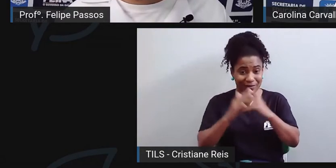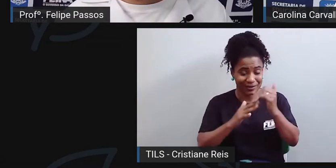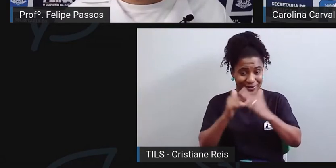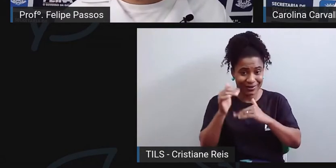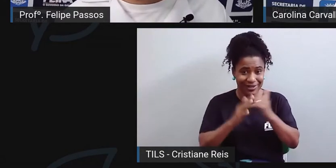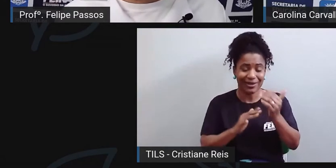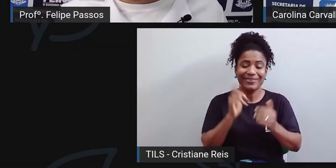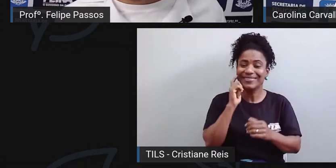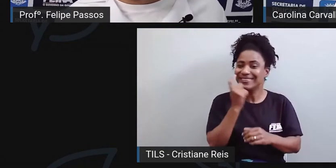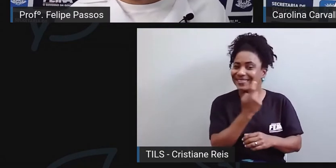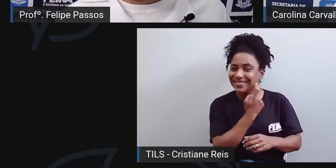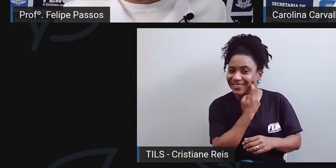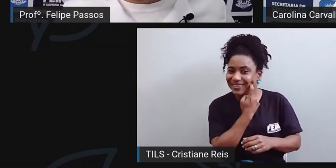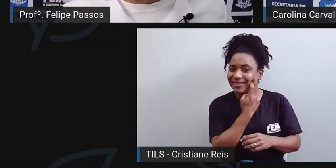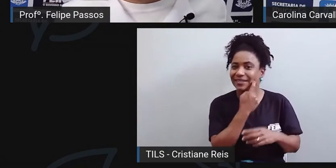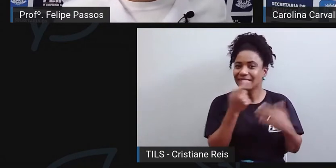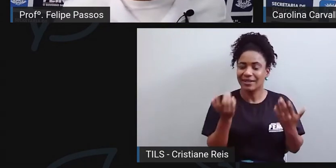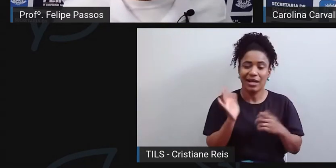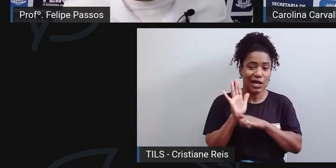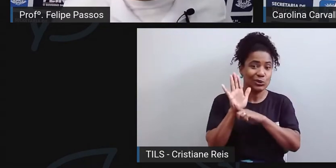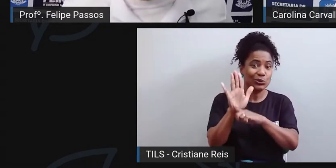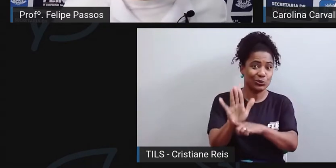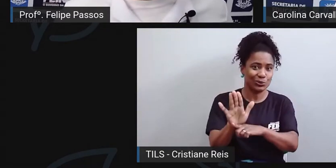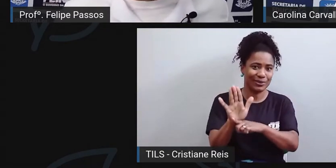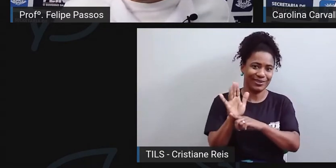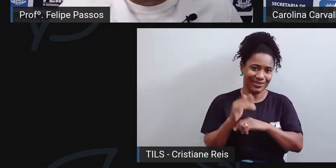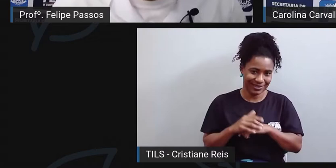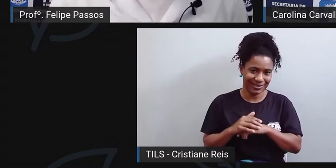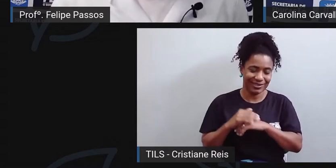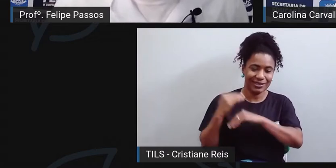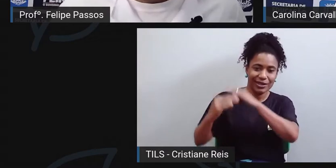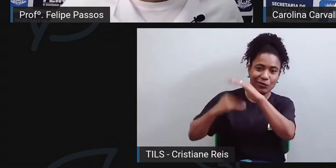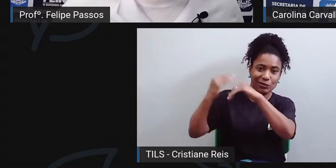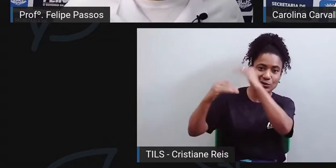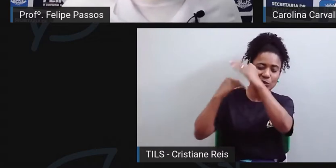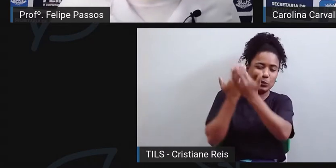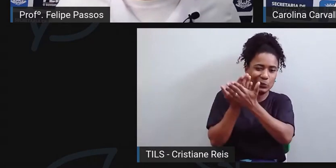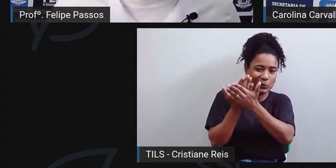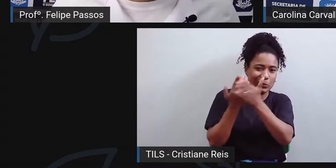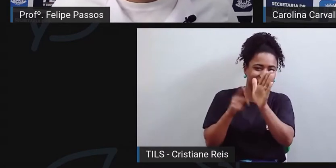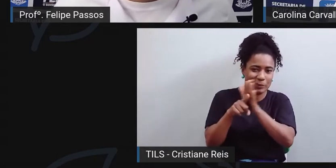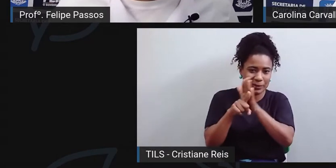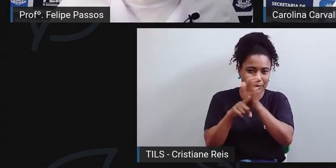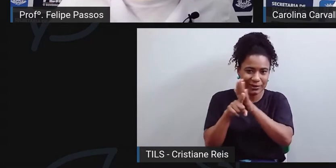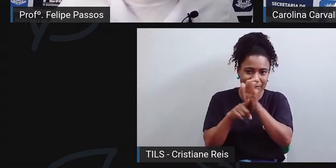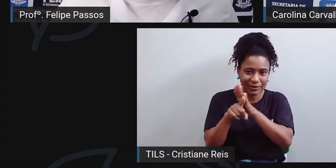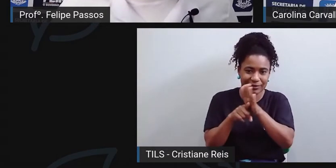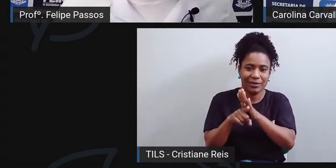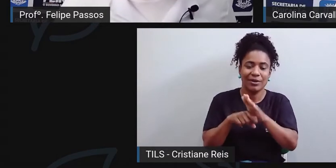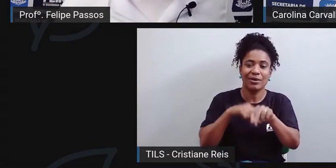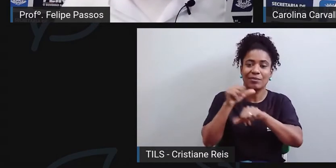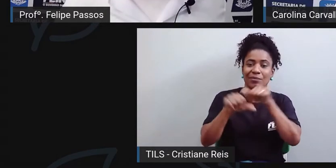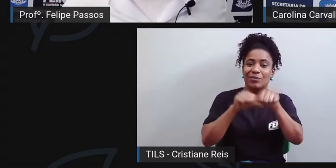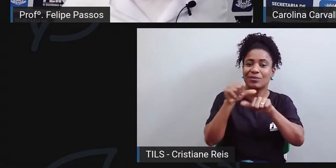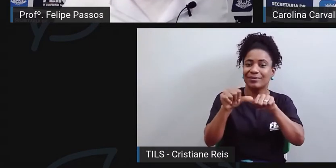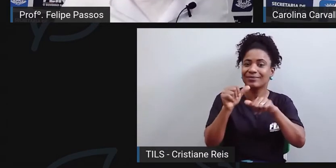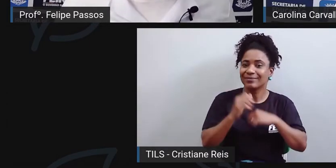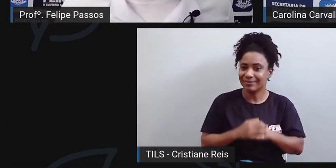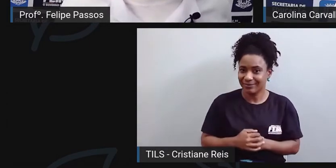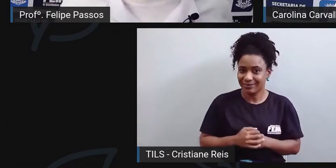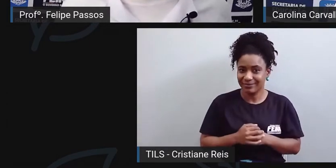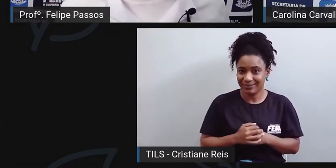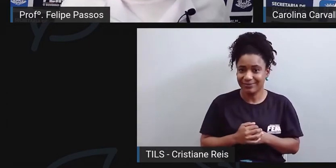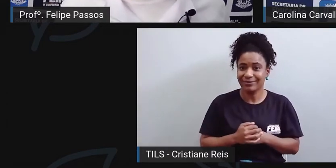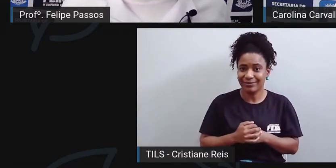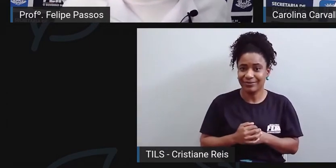A odontologia, ela tem evoluído bastante e, mas essa mudança não é nem necessariamente